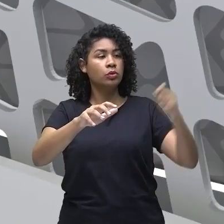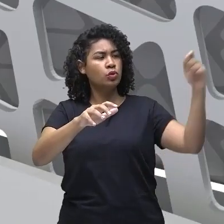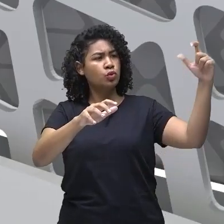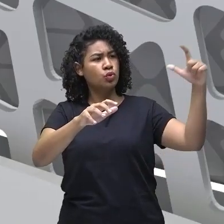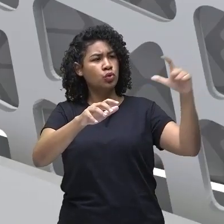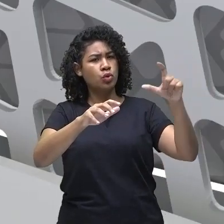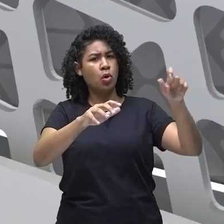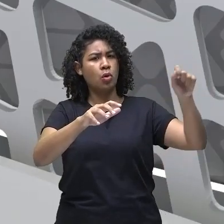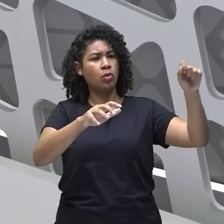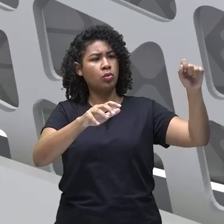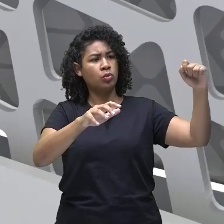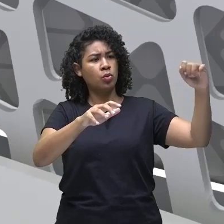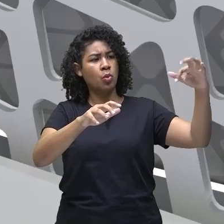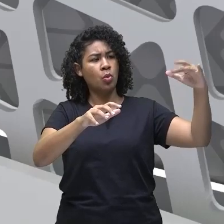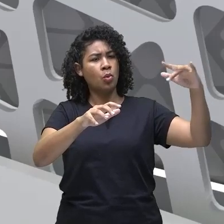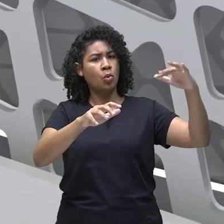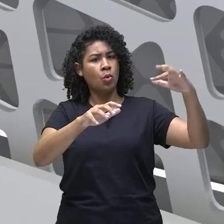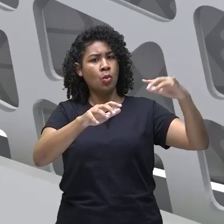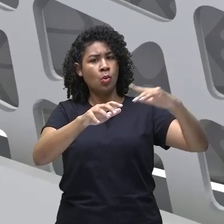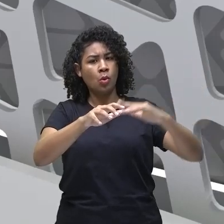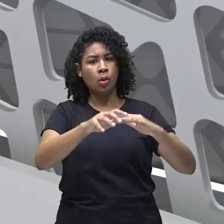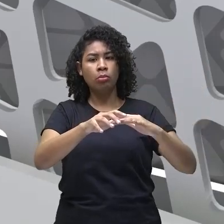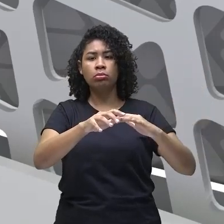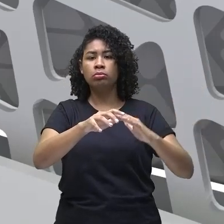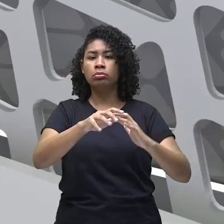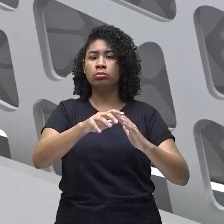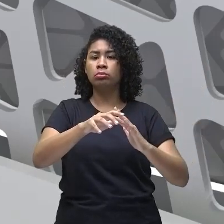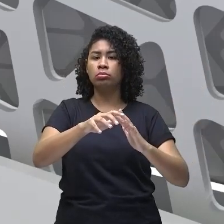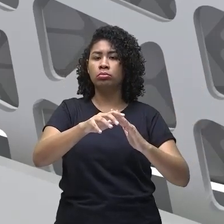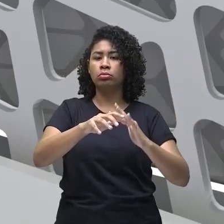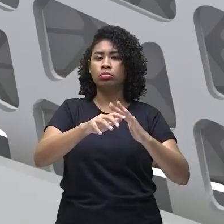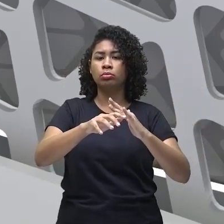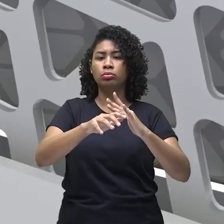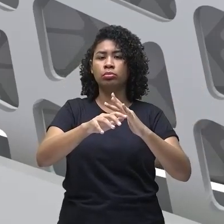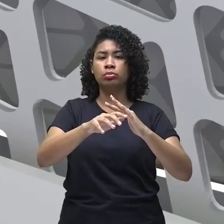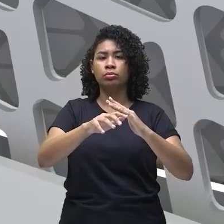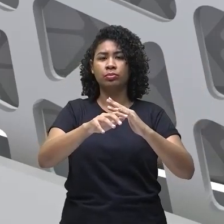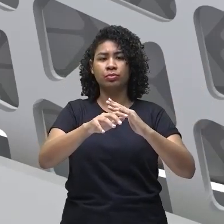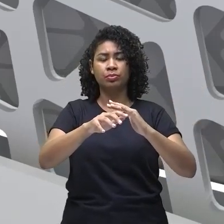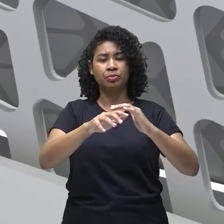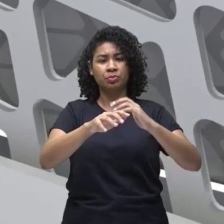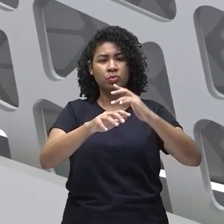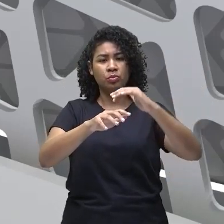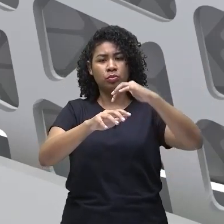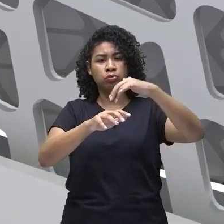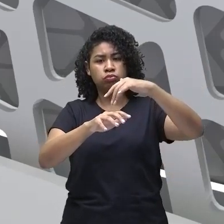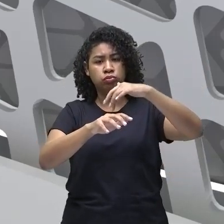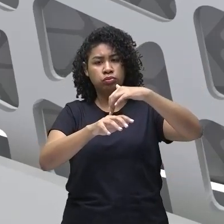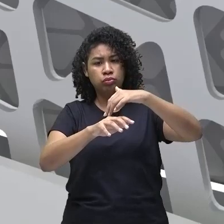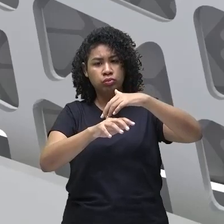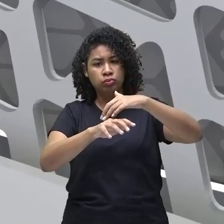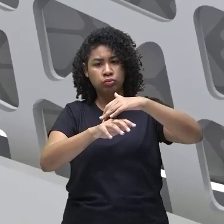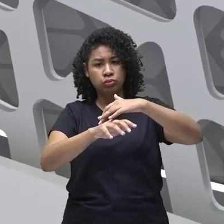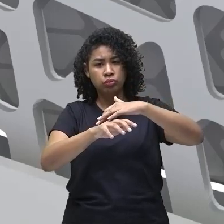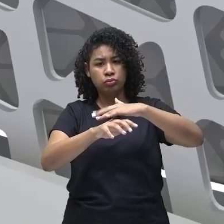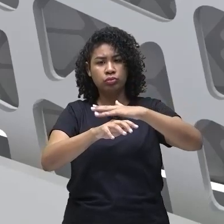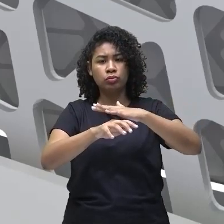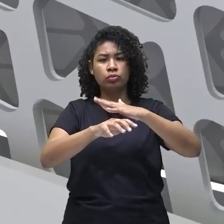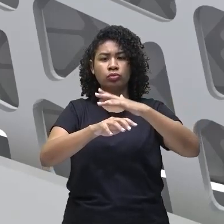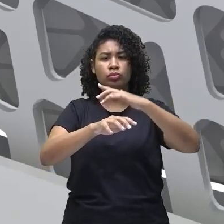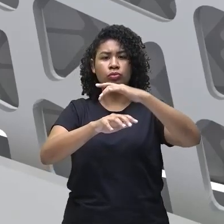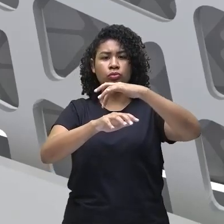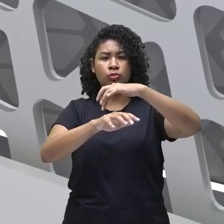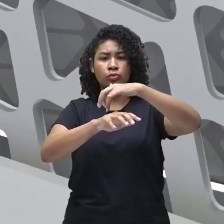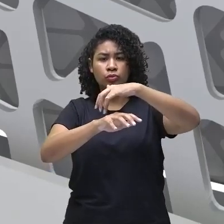raio solar que bate na terra ele não consegue mais sair da terra ele volta então volta